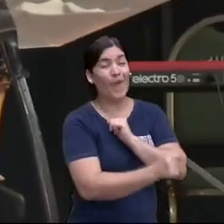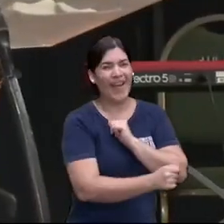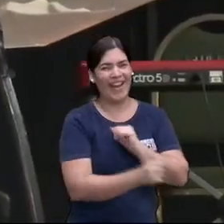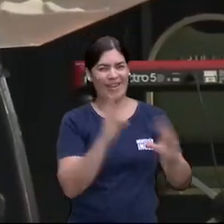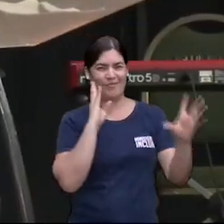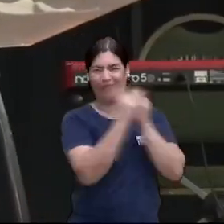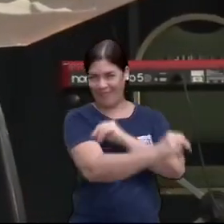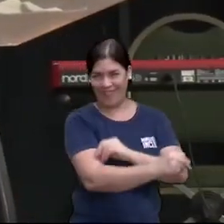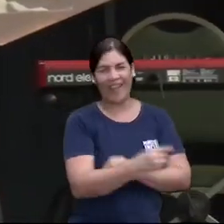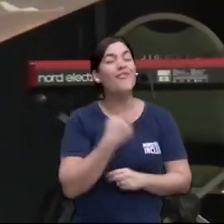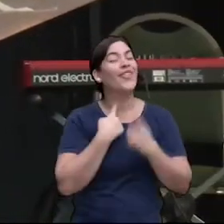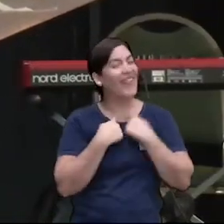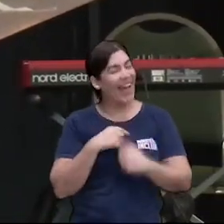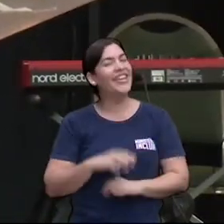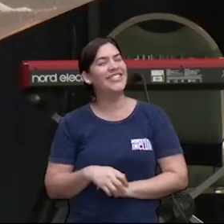Gente,